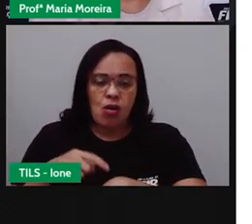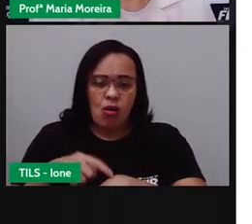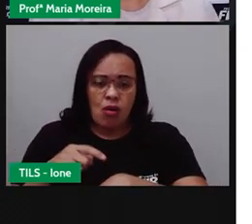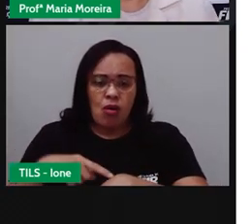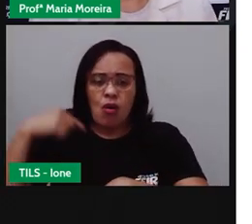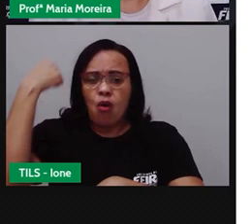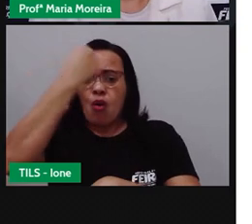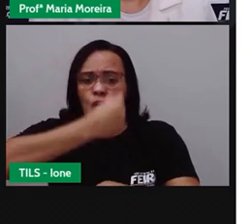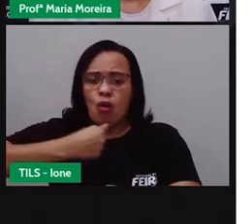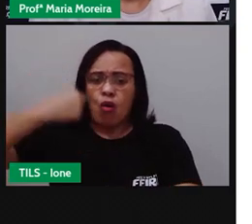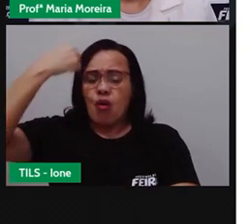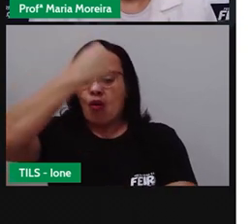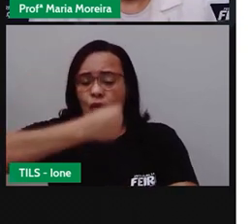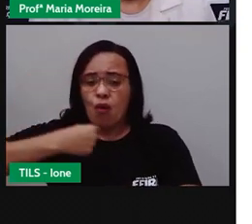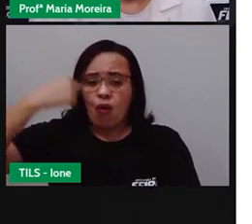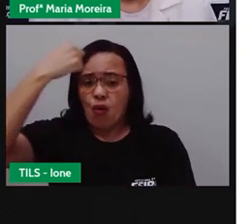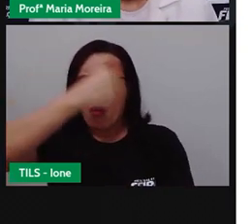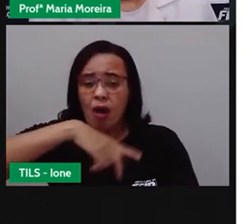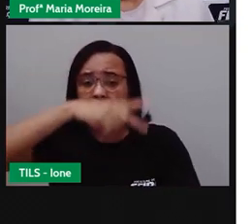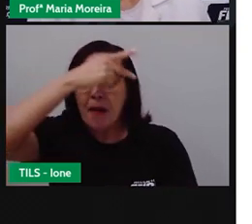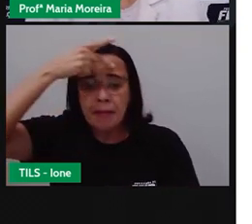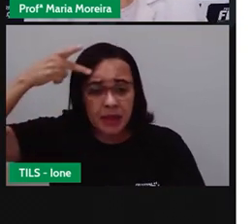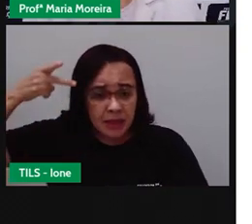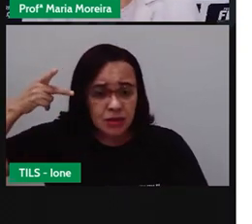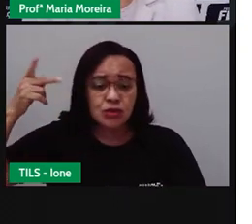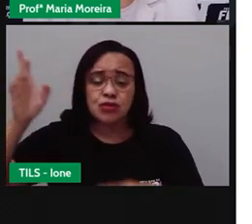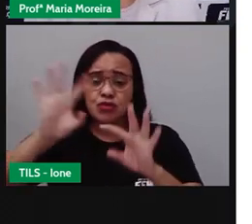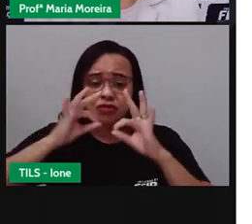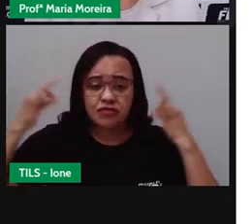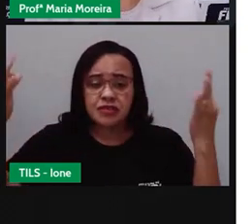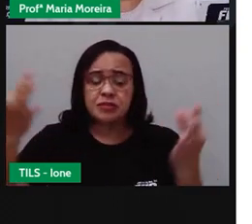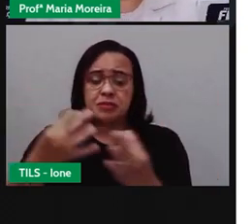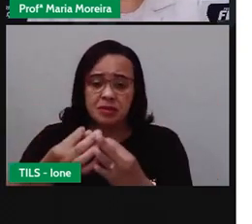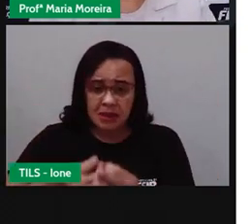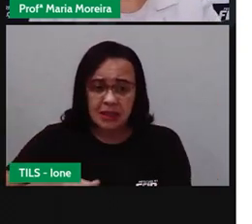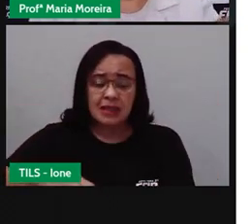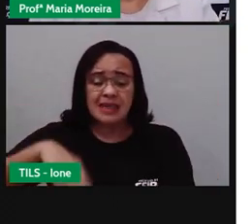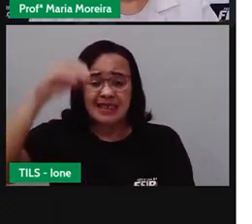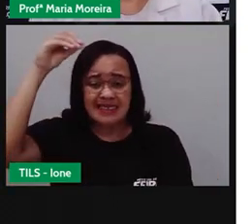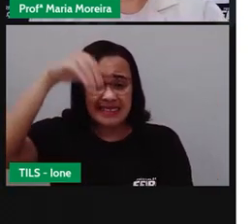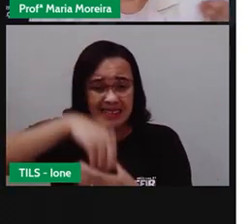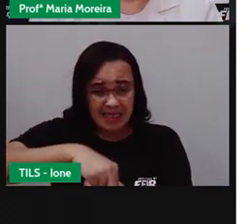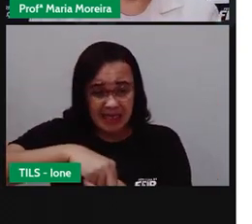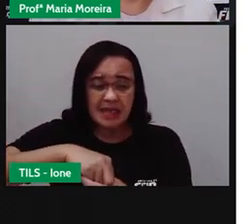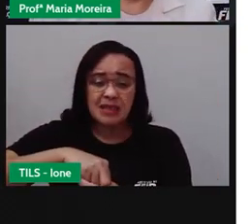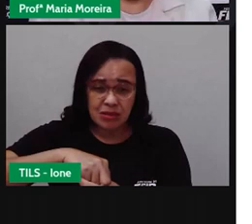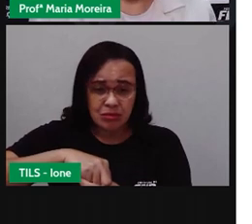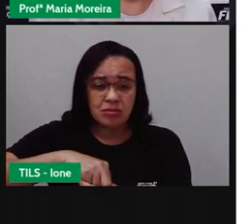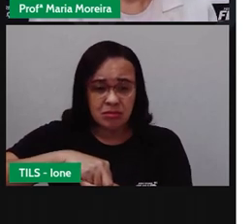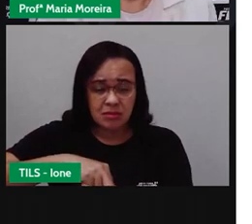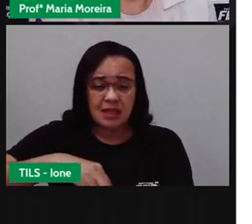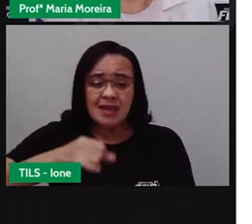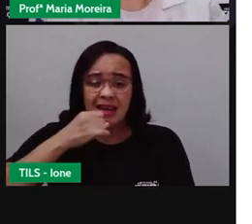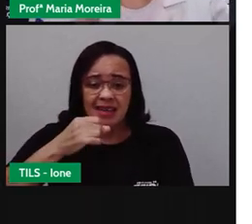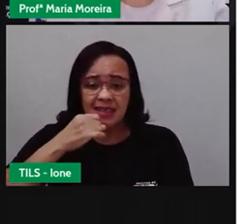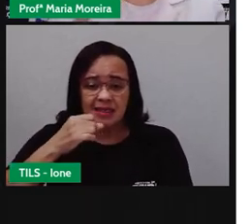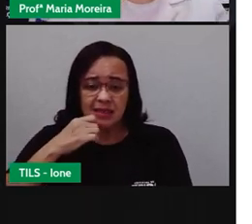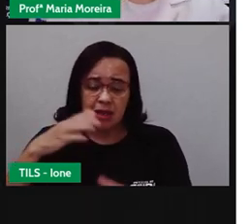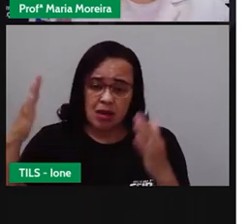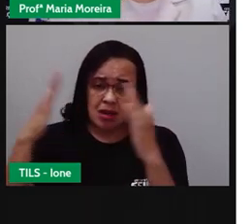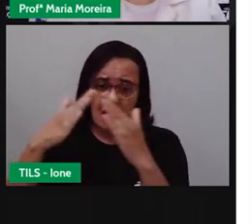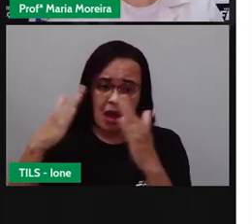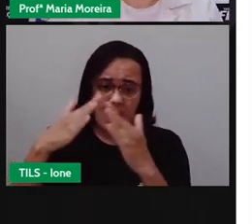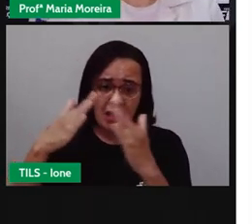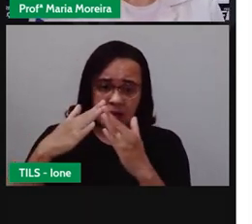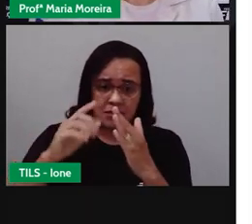vocês aí passam no trânsito por dia, no deslocamento de casa para o trabalho, do trabalho para casa. Então, isso